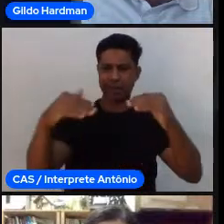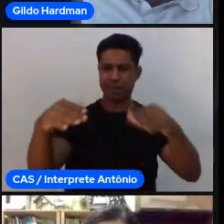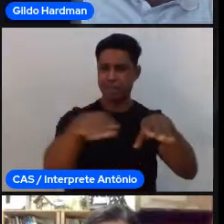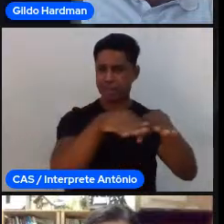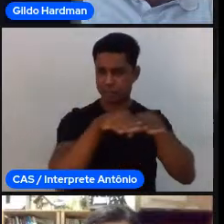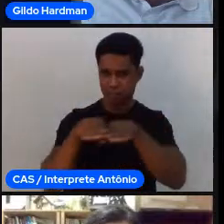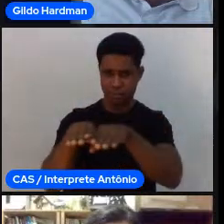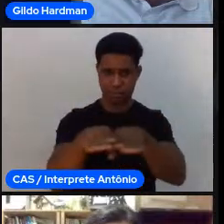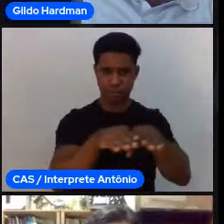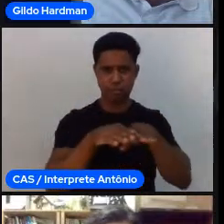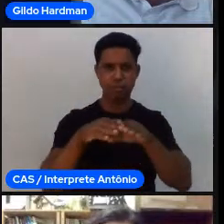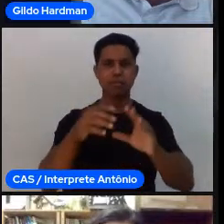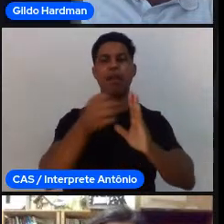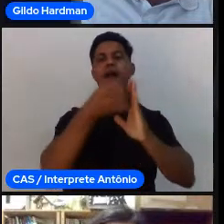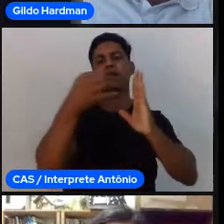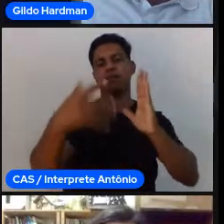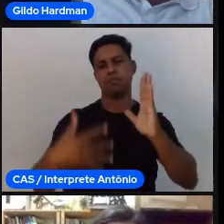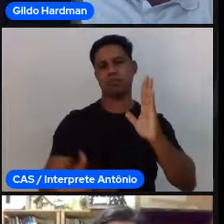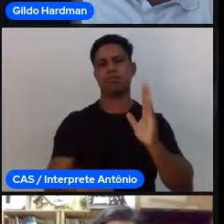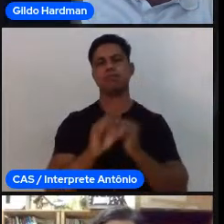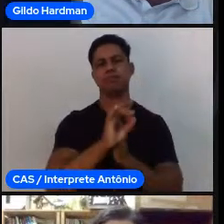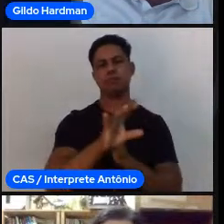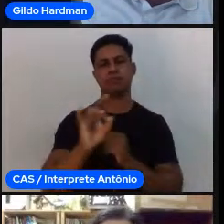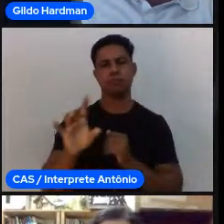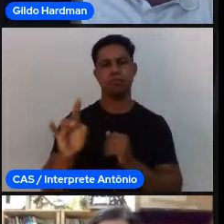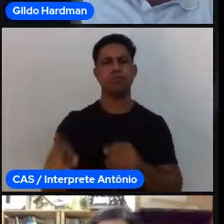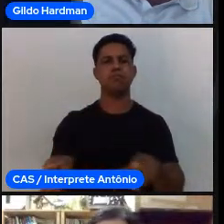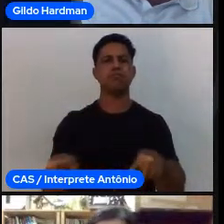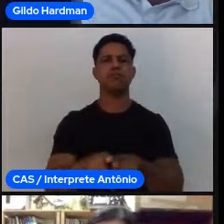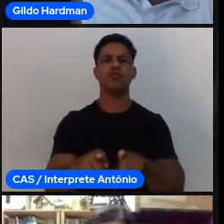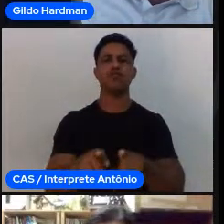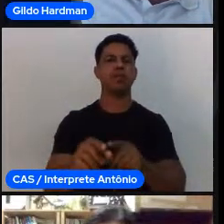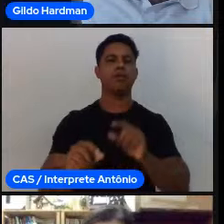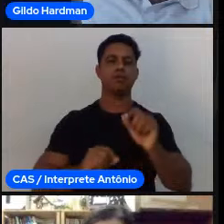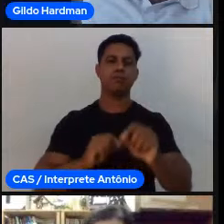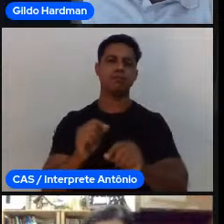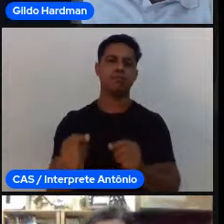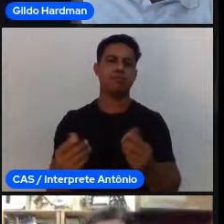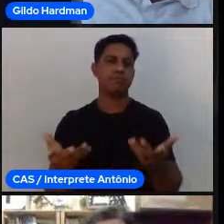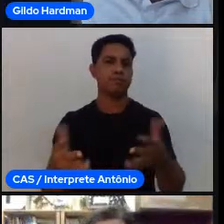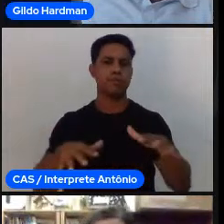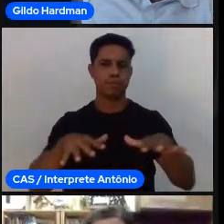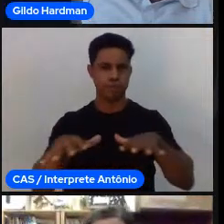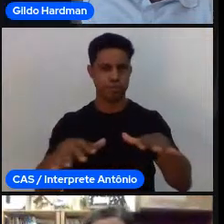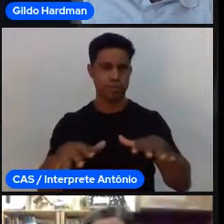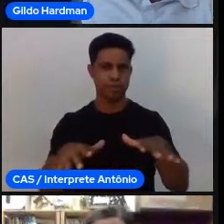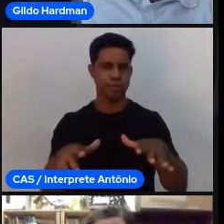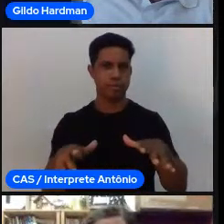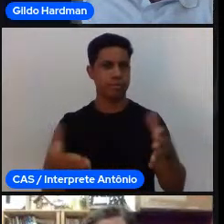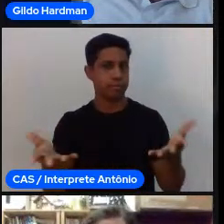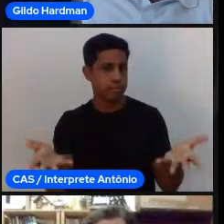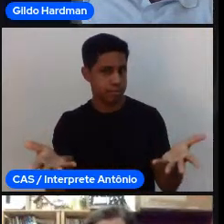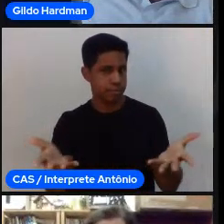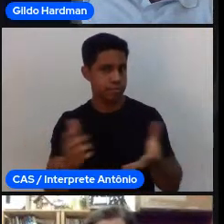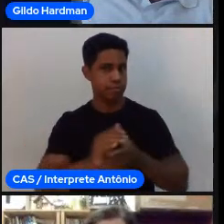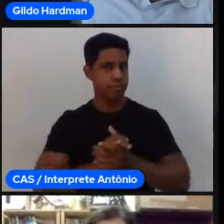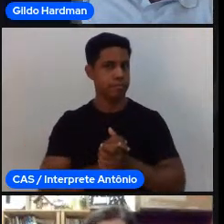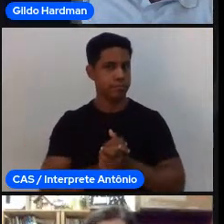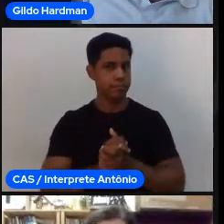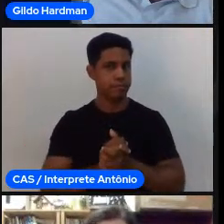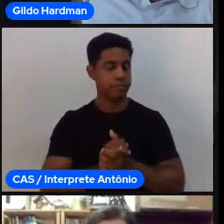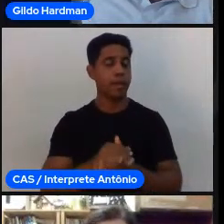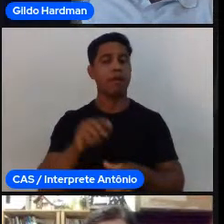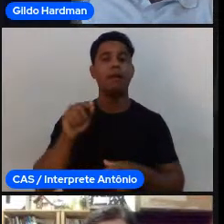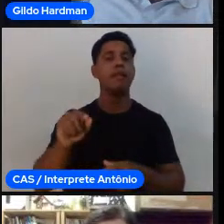de cada modalidade. Por exemplo, a gente falou de modalidades coletivas no organizar são modalidades que a imprevisibilidade ela é